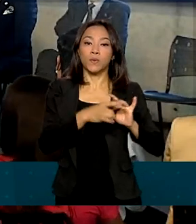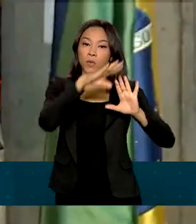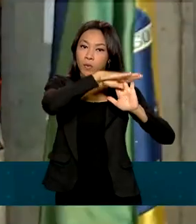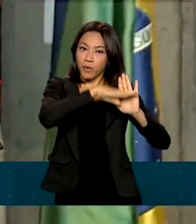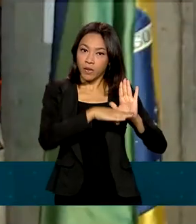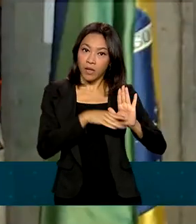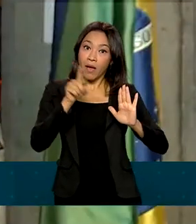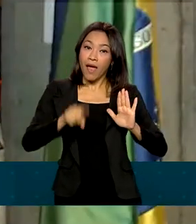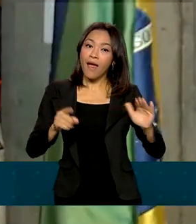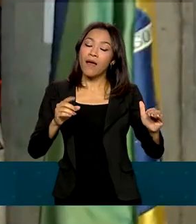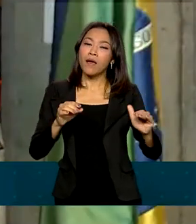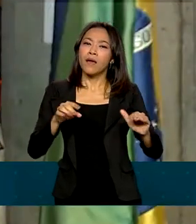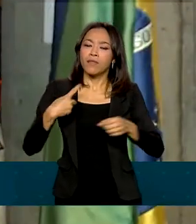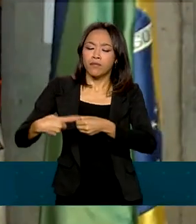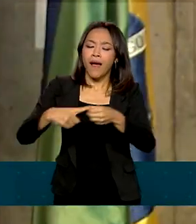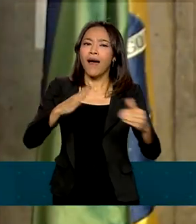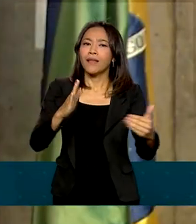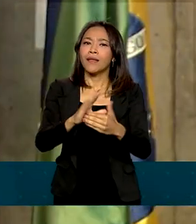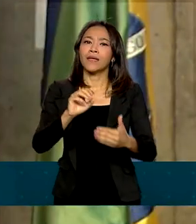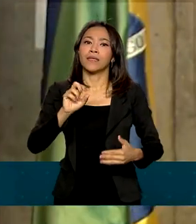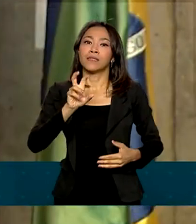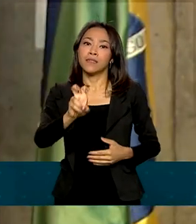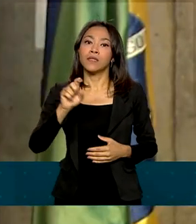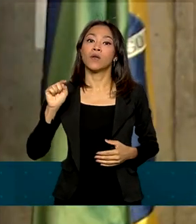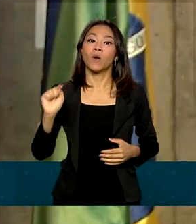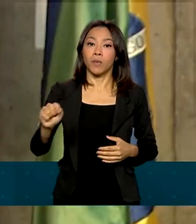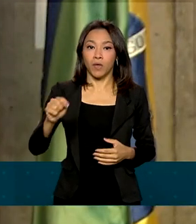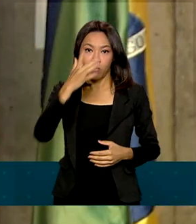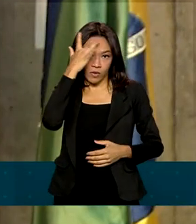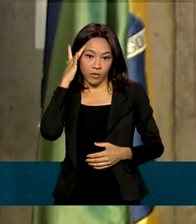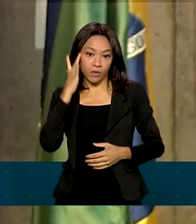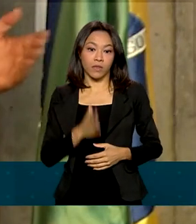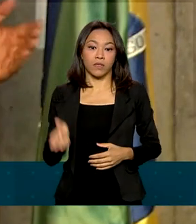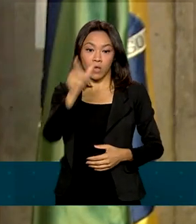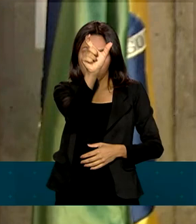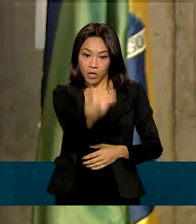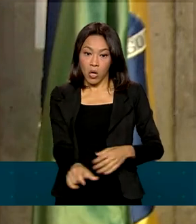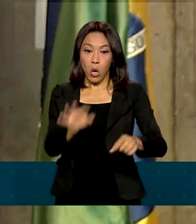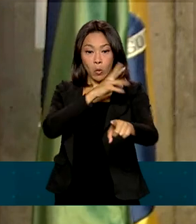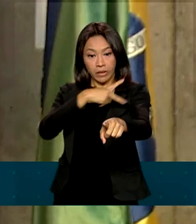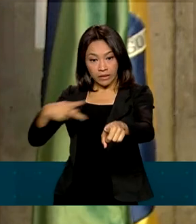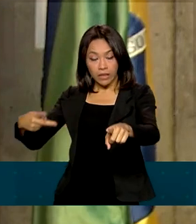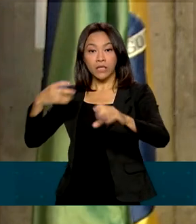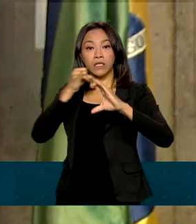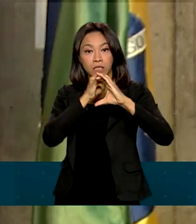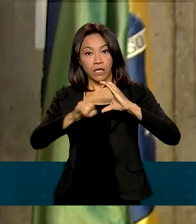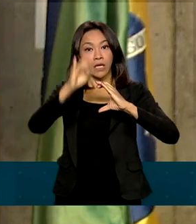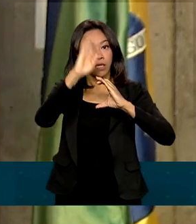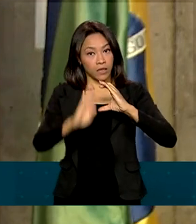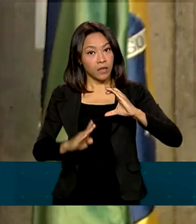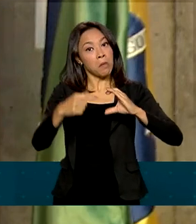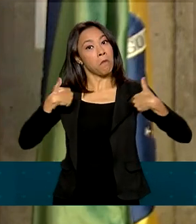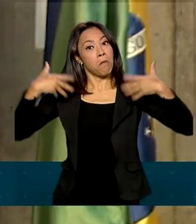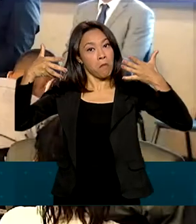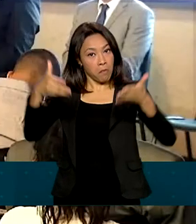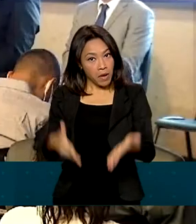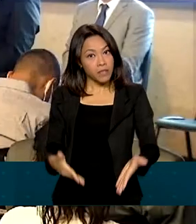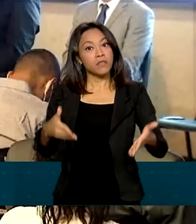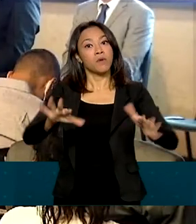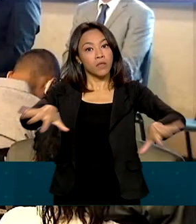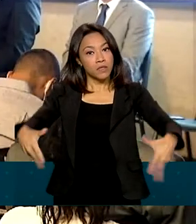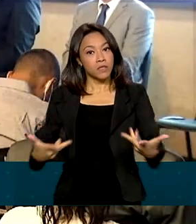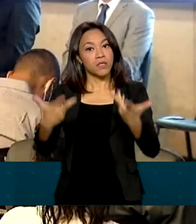São municípios de até 50 mil habitantes. O presidente da empresa Brasil de Comunicação participou da cerimônia e destacou a